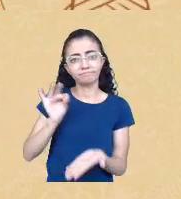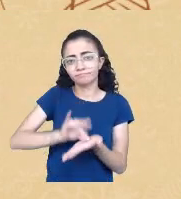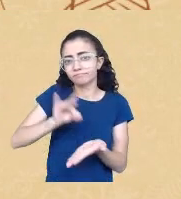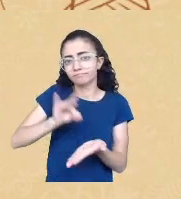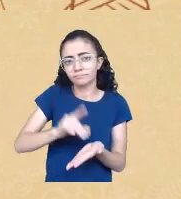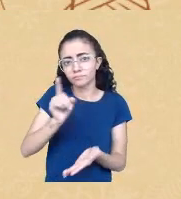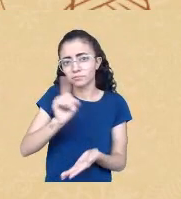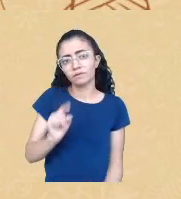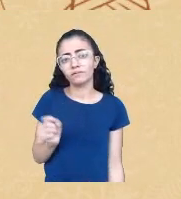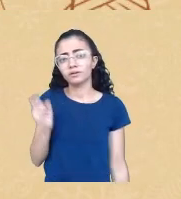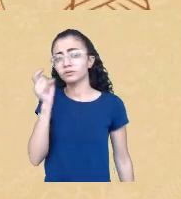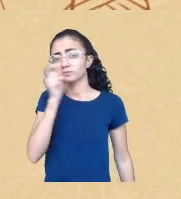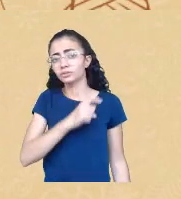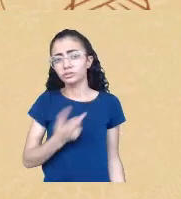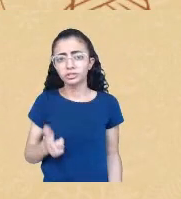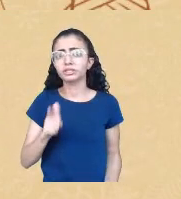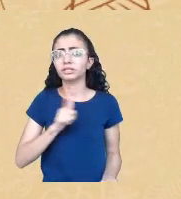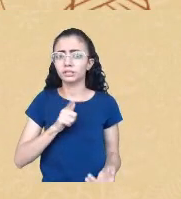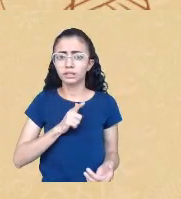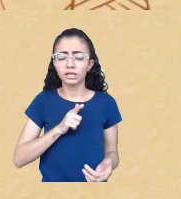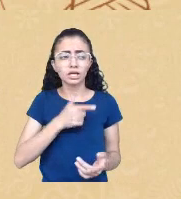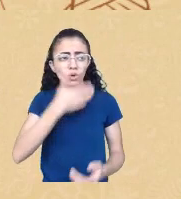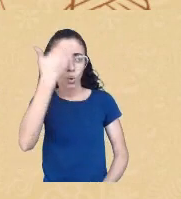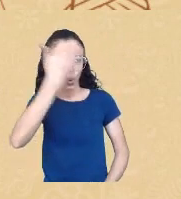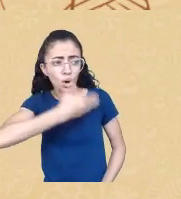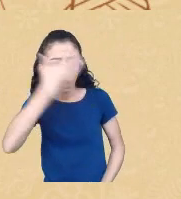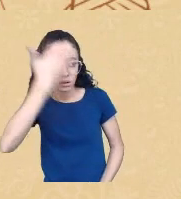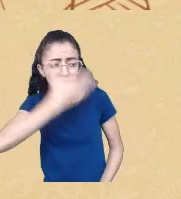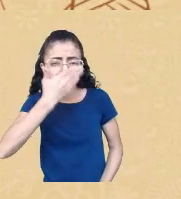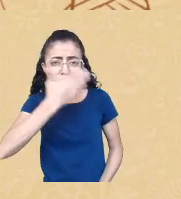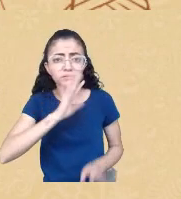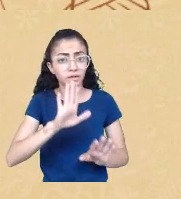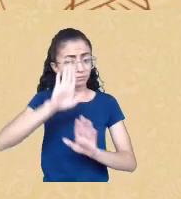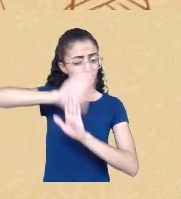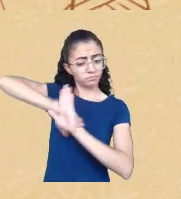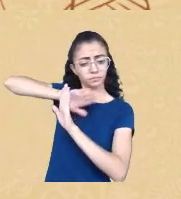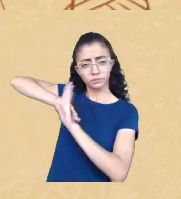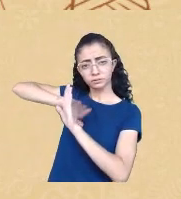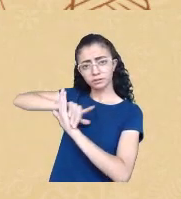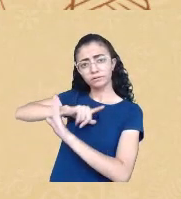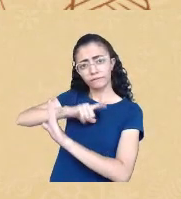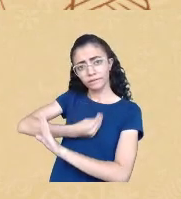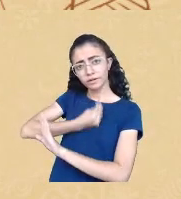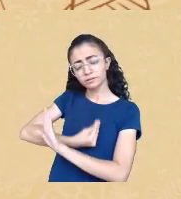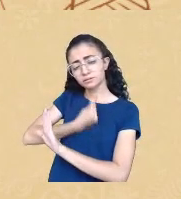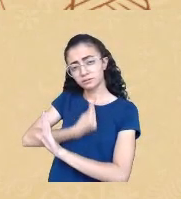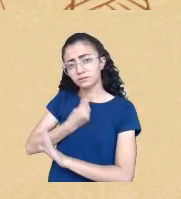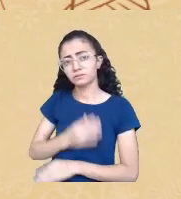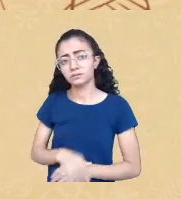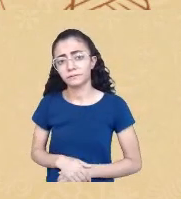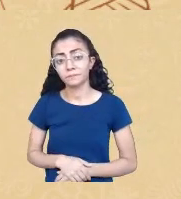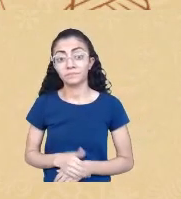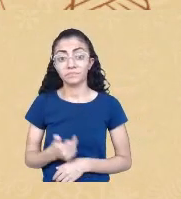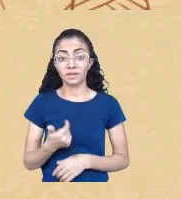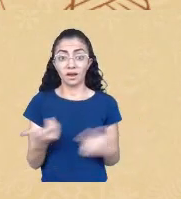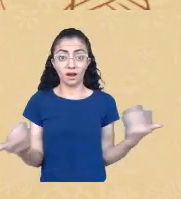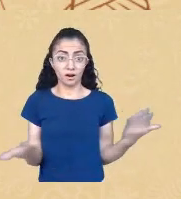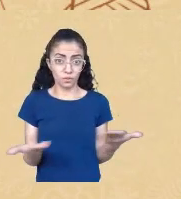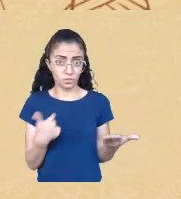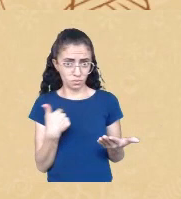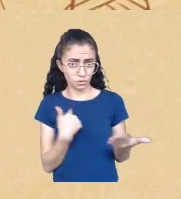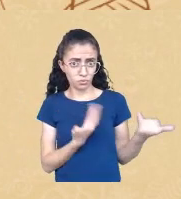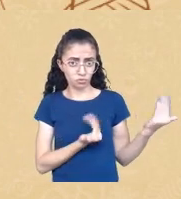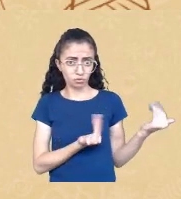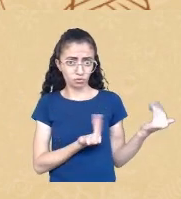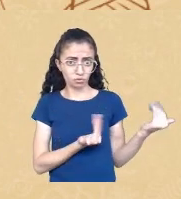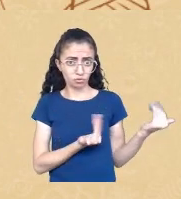enxergar mas eles existem existem quando na minha época mais jovem que agora isso é crime mas quando estava posto